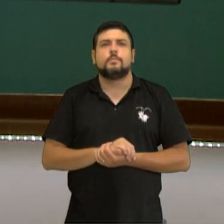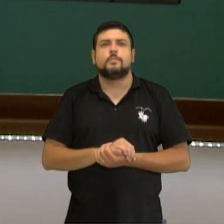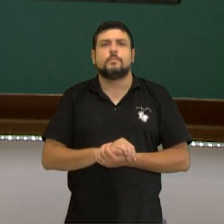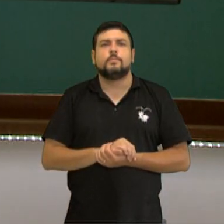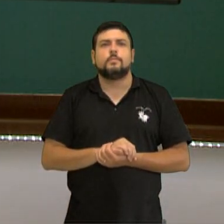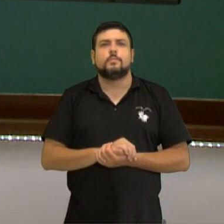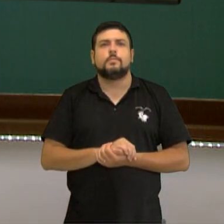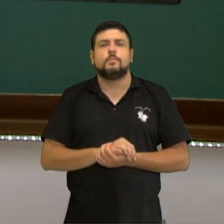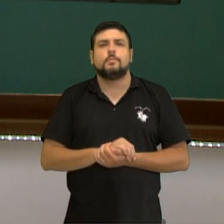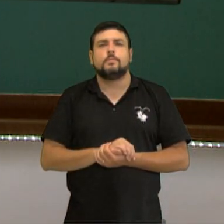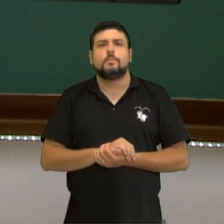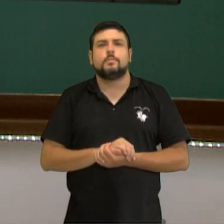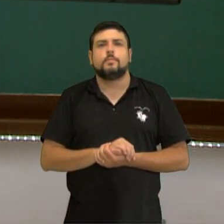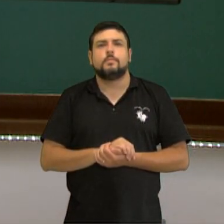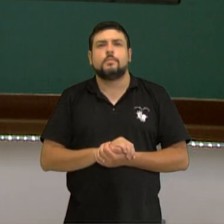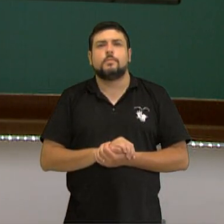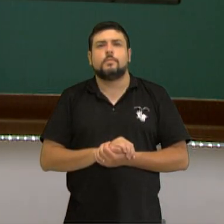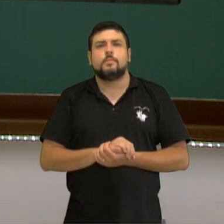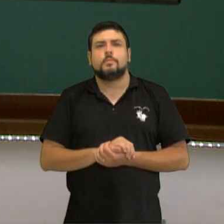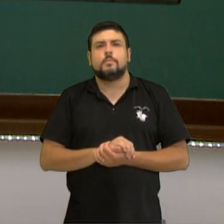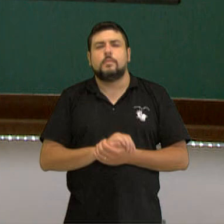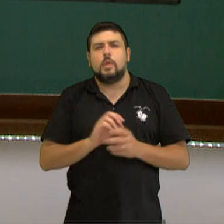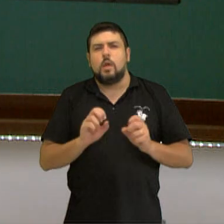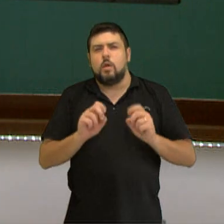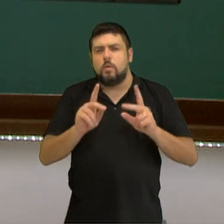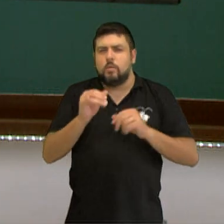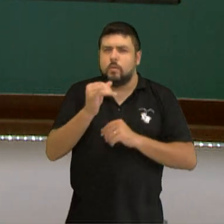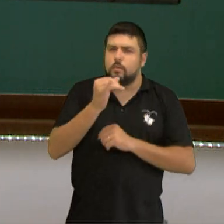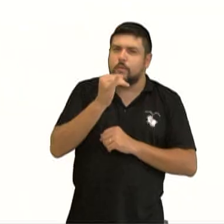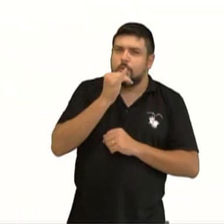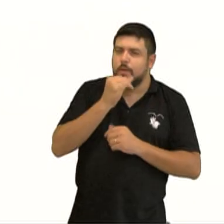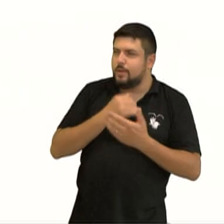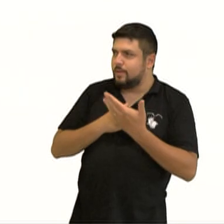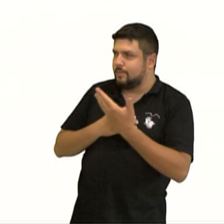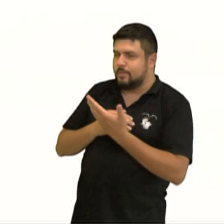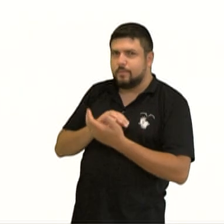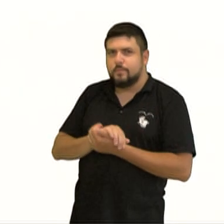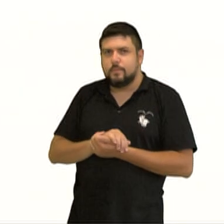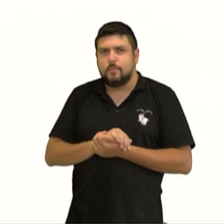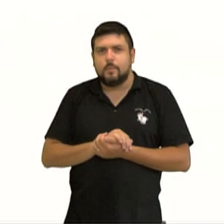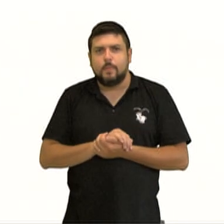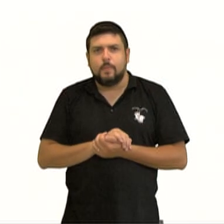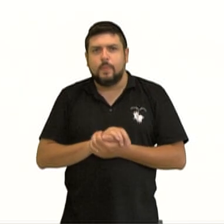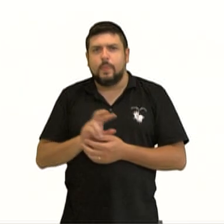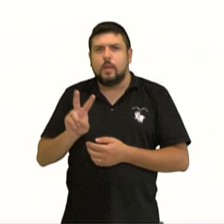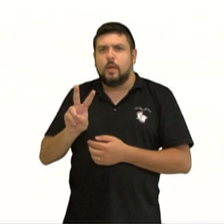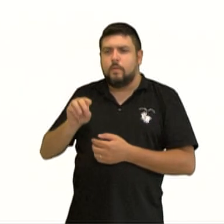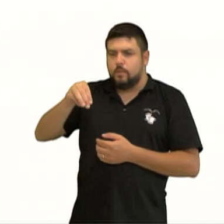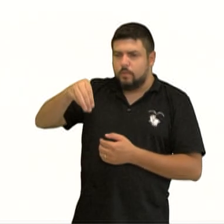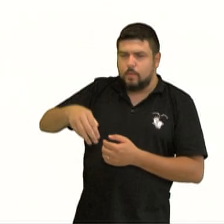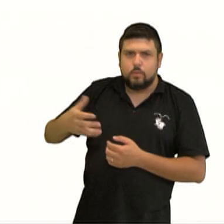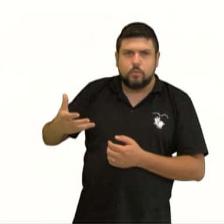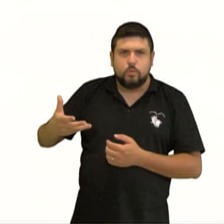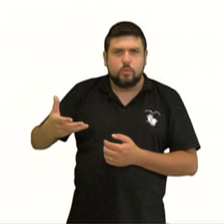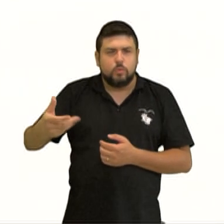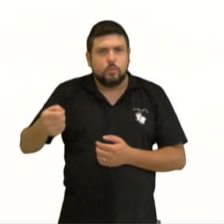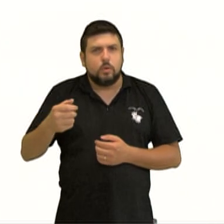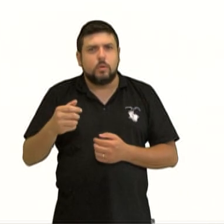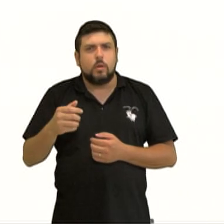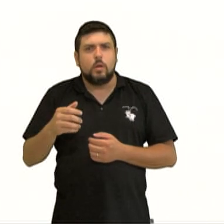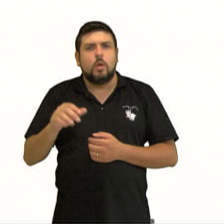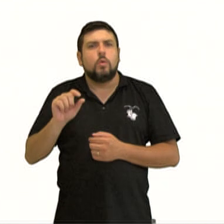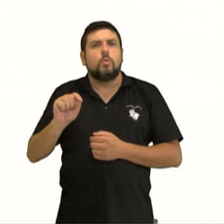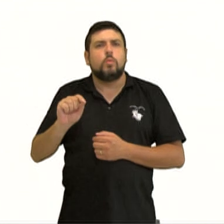lá. Vamos fazer o seguinte, vamos fazer um pequeno exemplo aqui. Com a velocidade média, a gente tem que levar a velocidade média e levar em